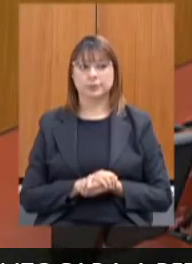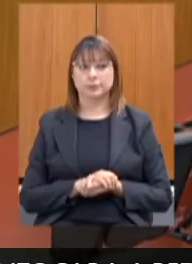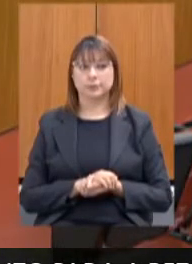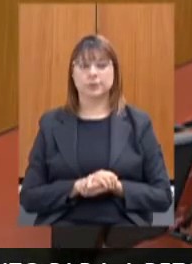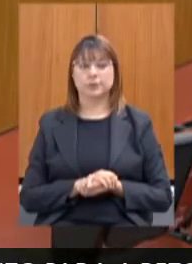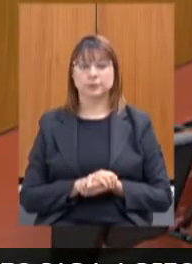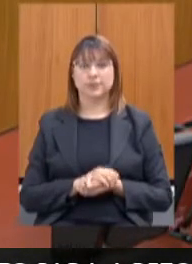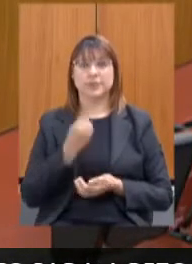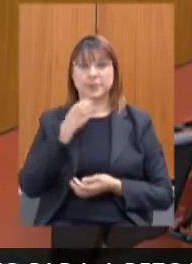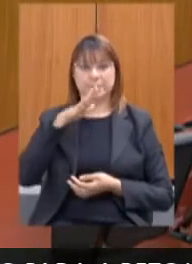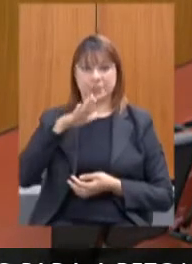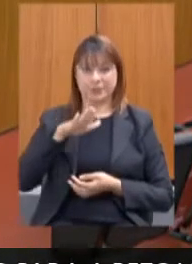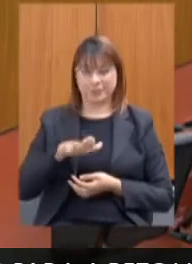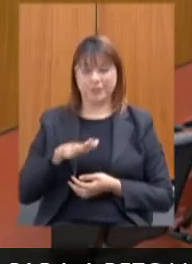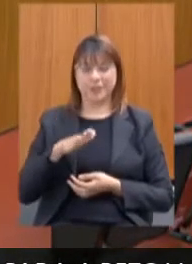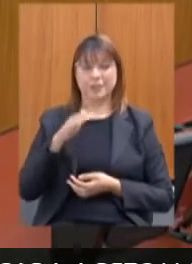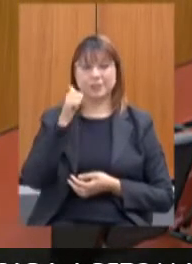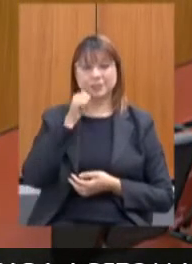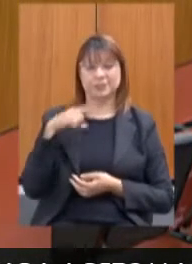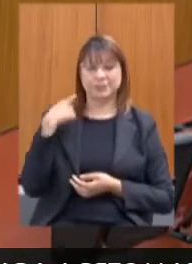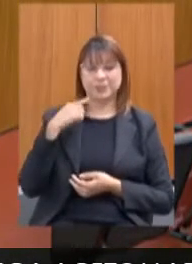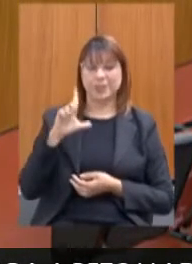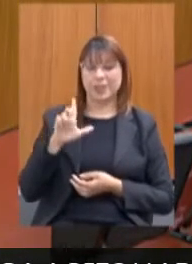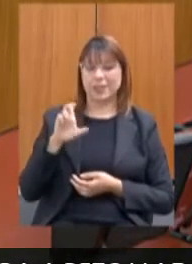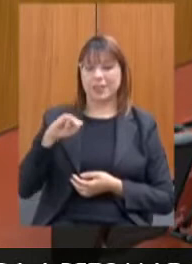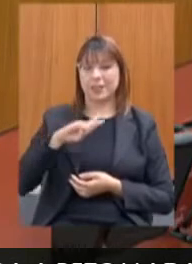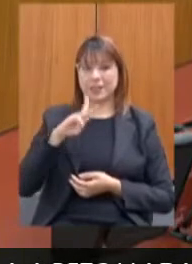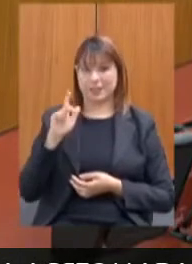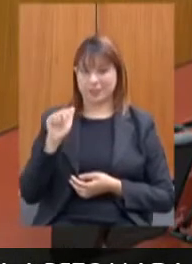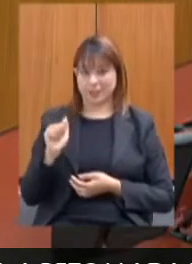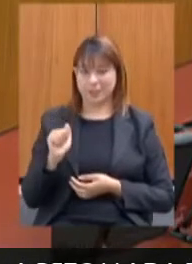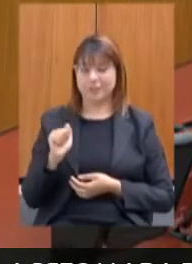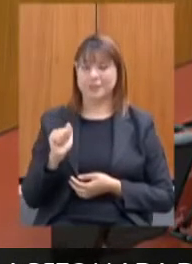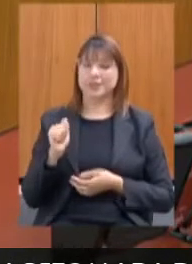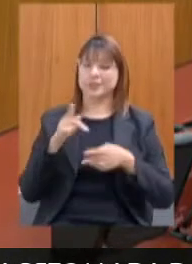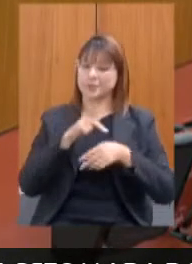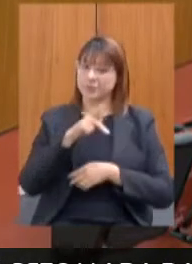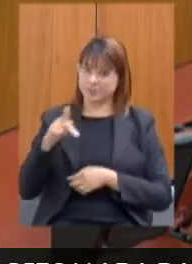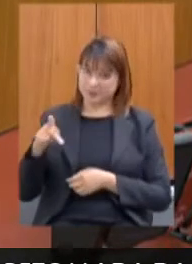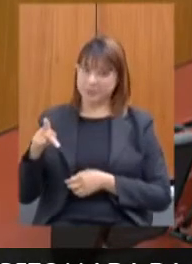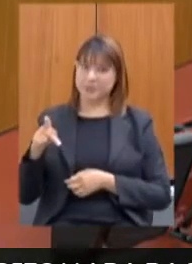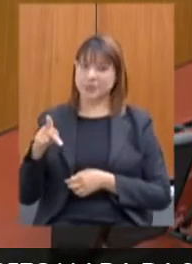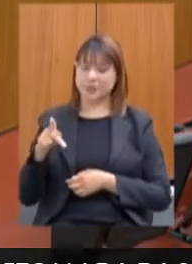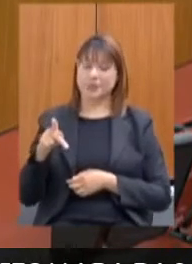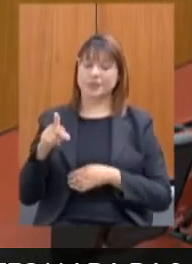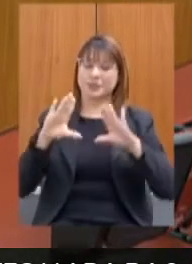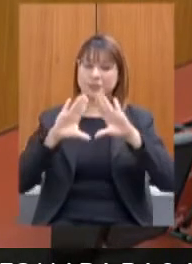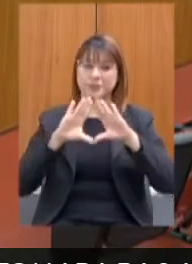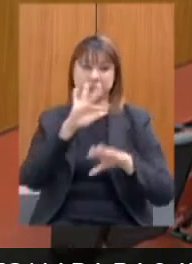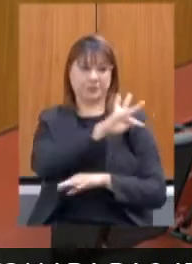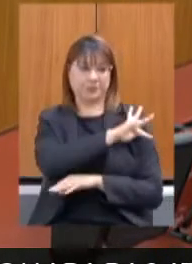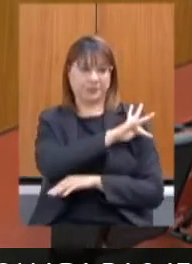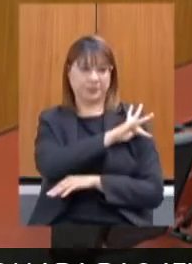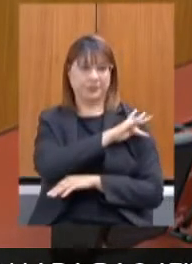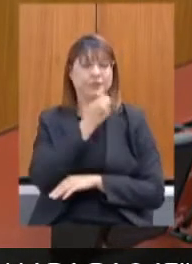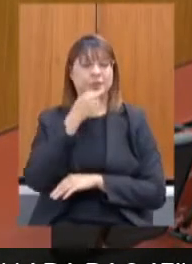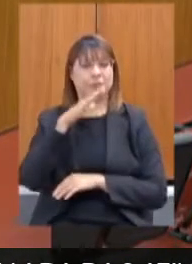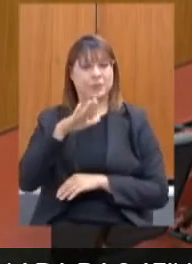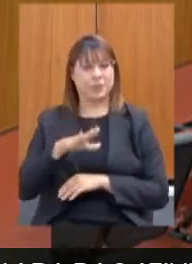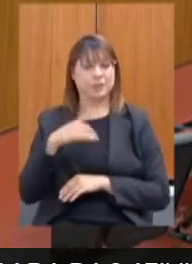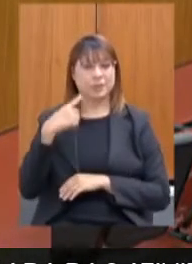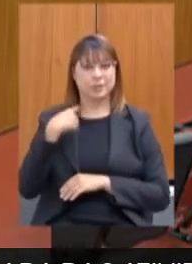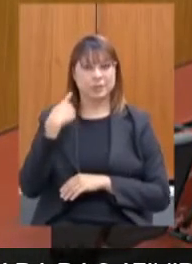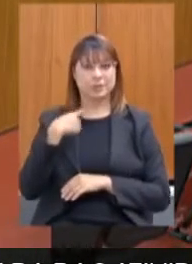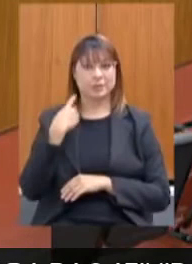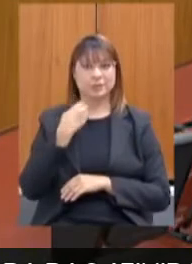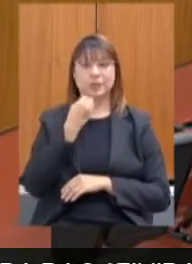Boa tarde, deputada Leninha, que preside essa Assembleia Fiscaliza. Boa tarde, deputados. Boa tarde,